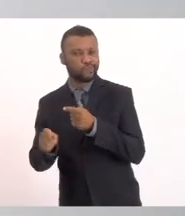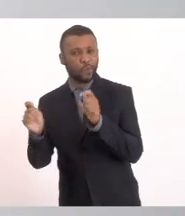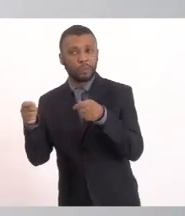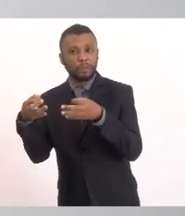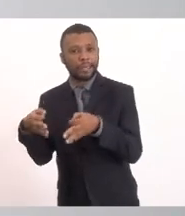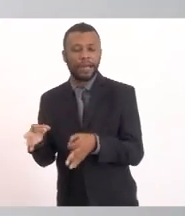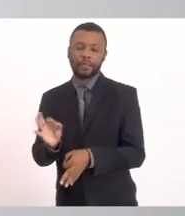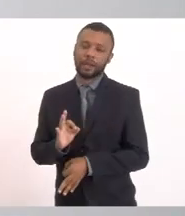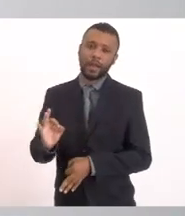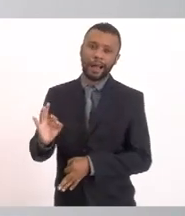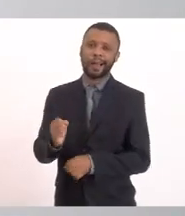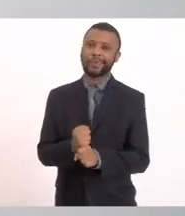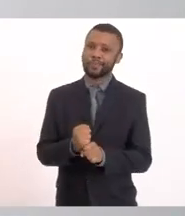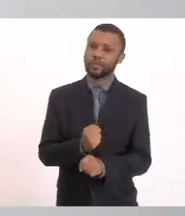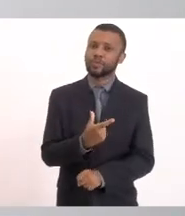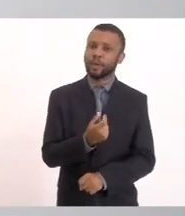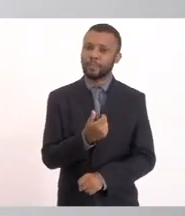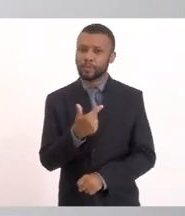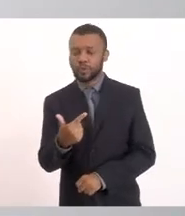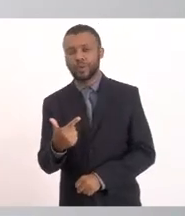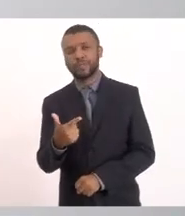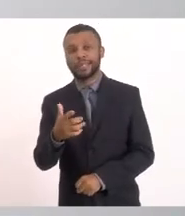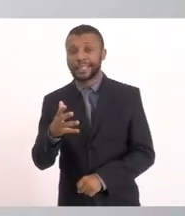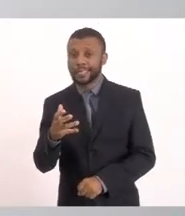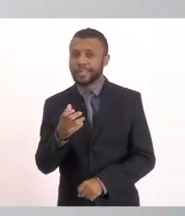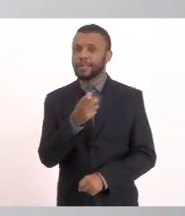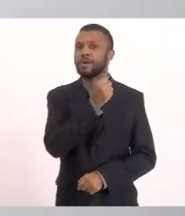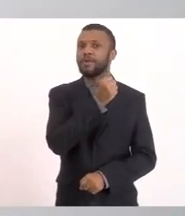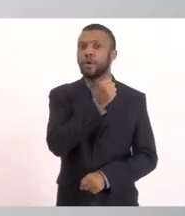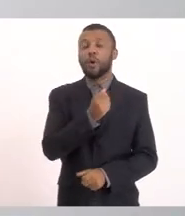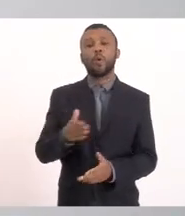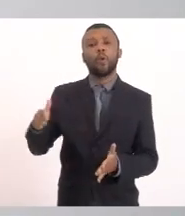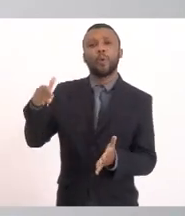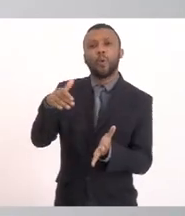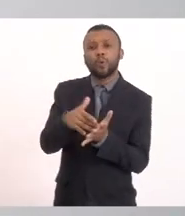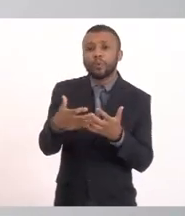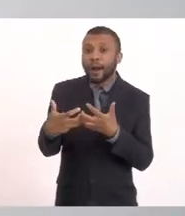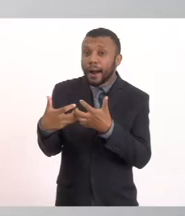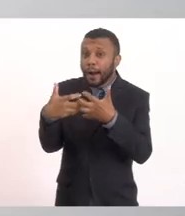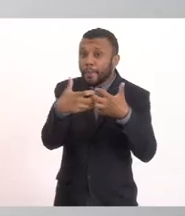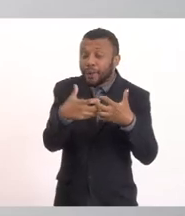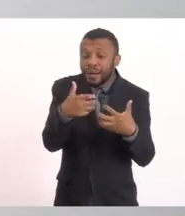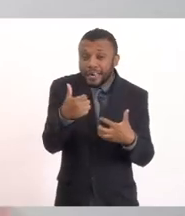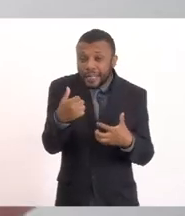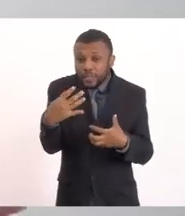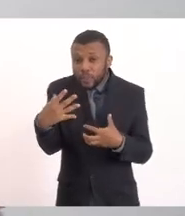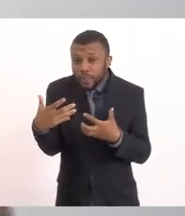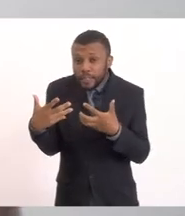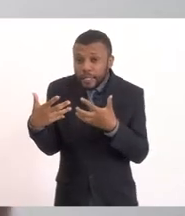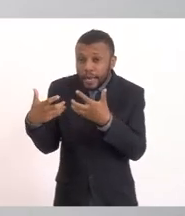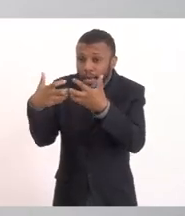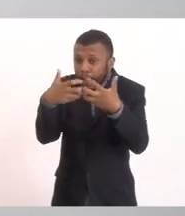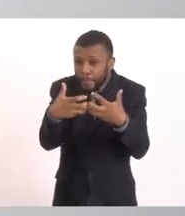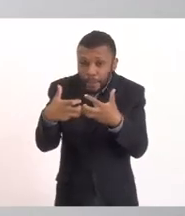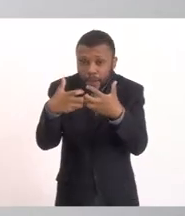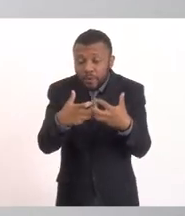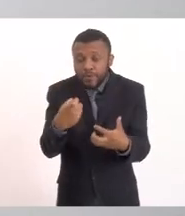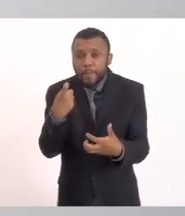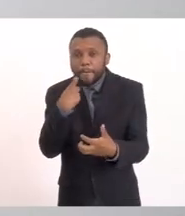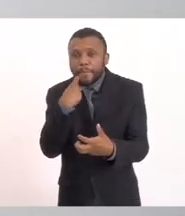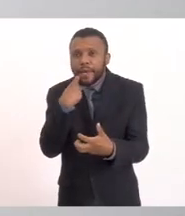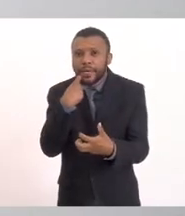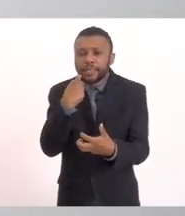Continuou Deu Salvou O último caminhão O último dos 14 caminhões De peixe mortos Que eu era